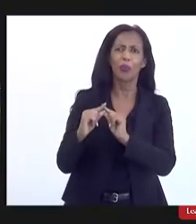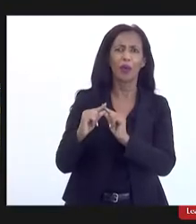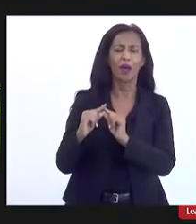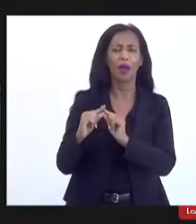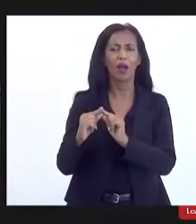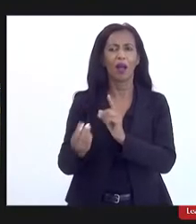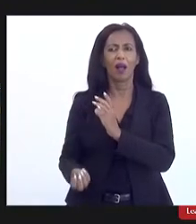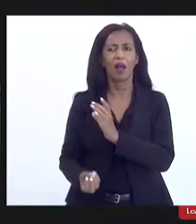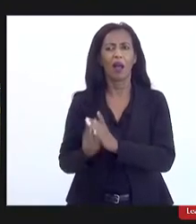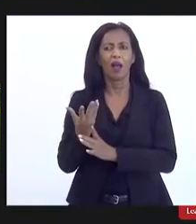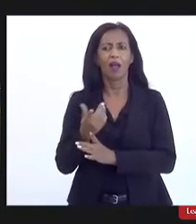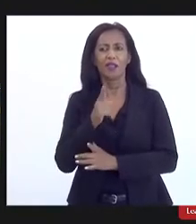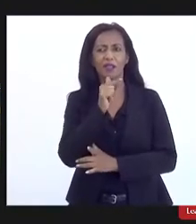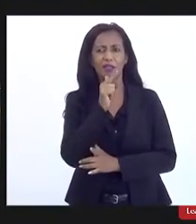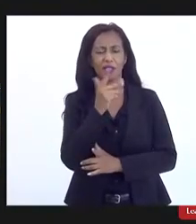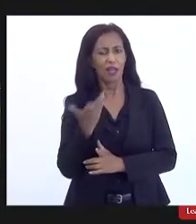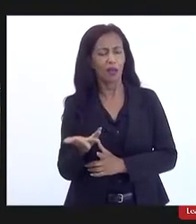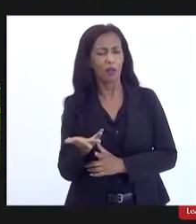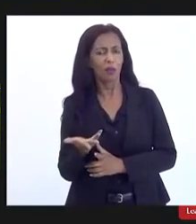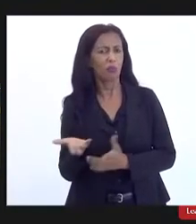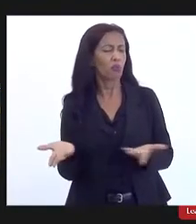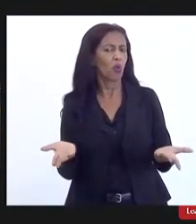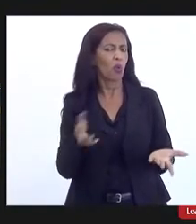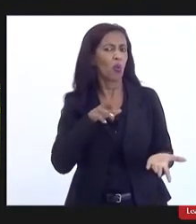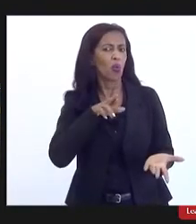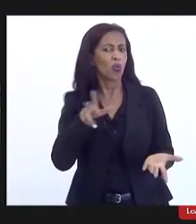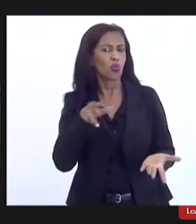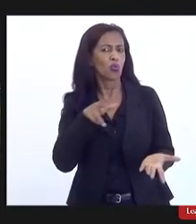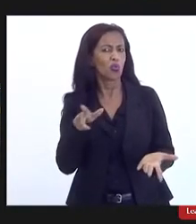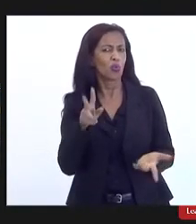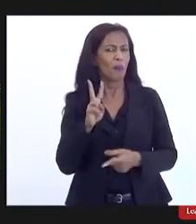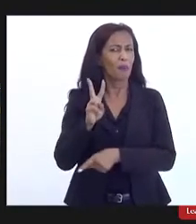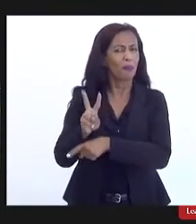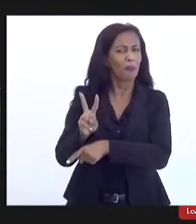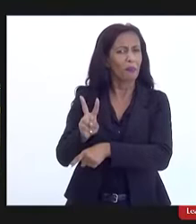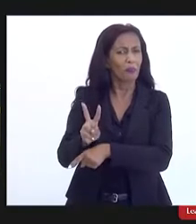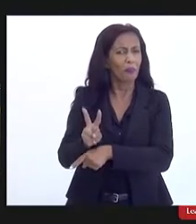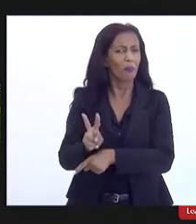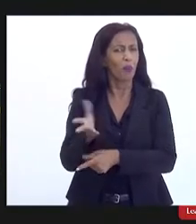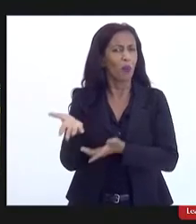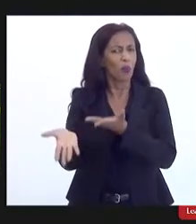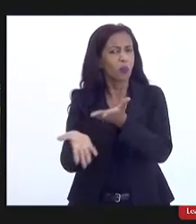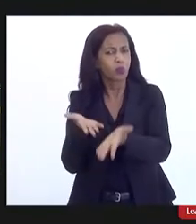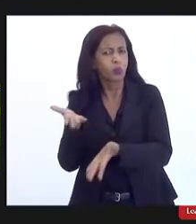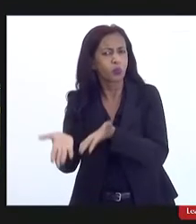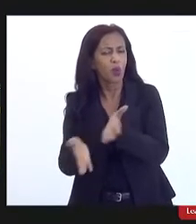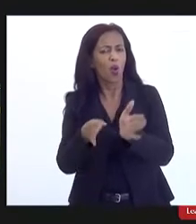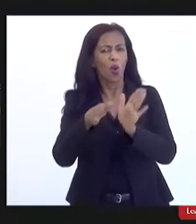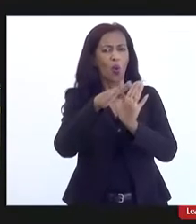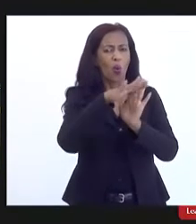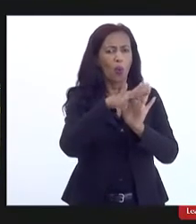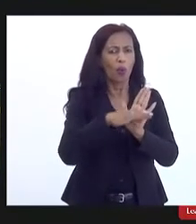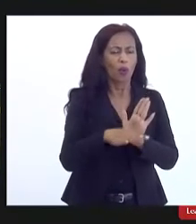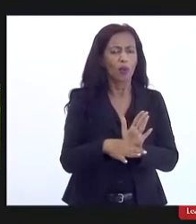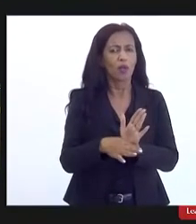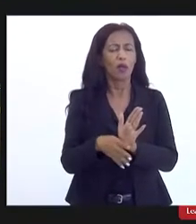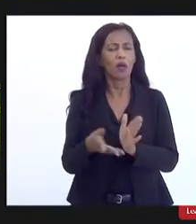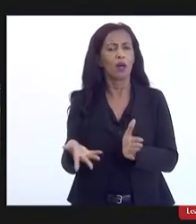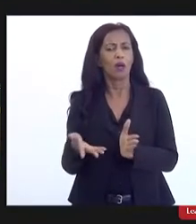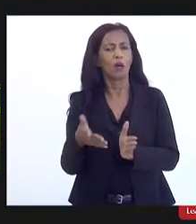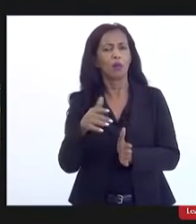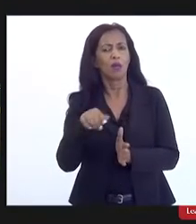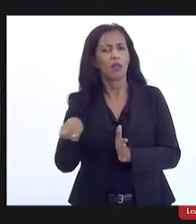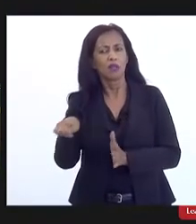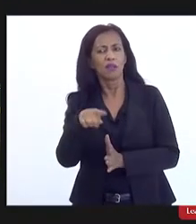nascentes de água ou seja não é não é uma preservação não é um programa de preservação das